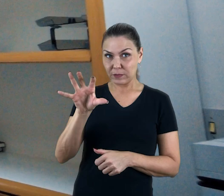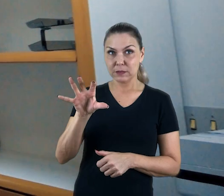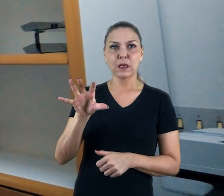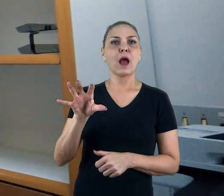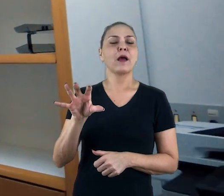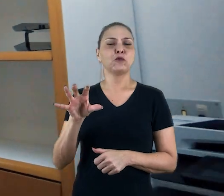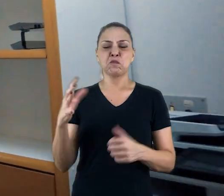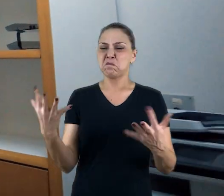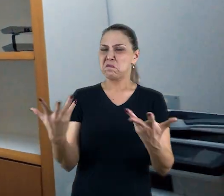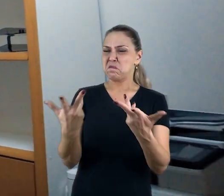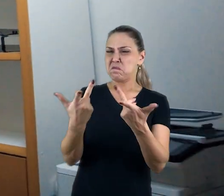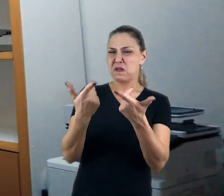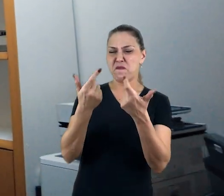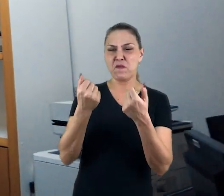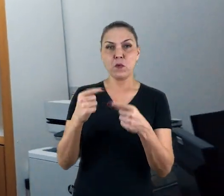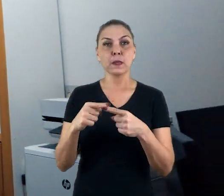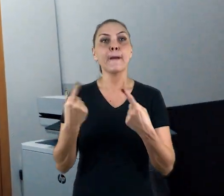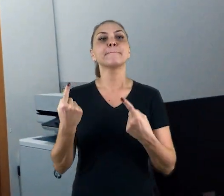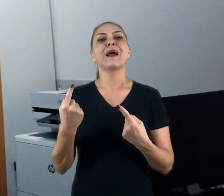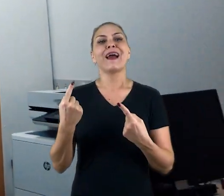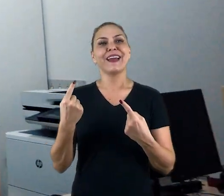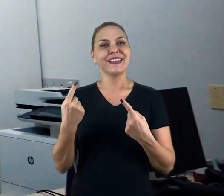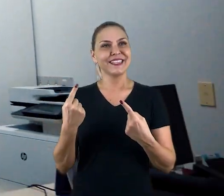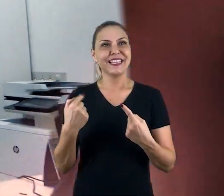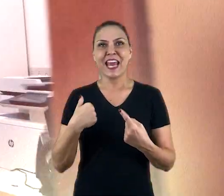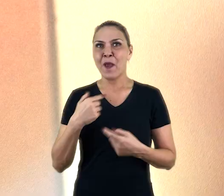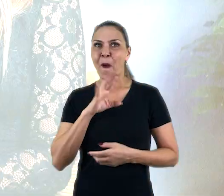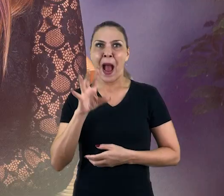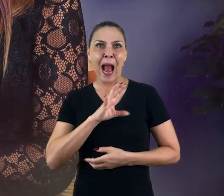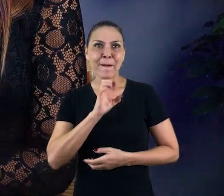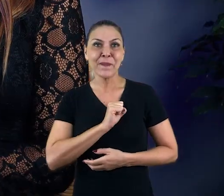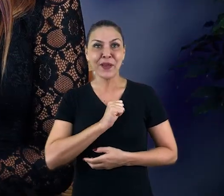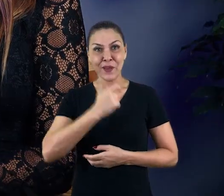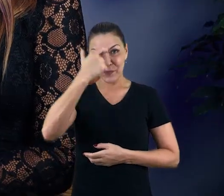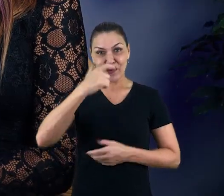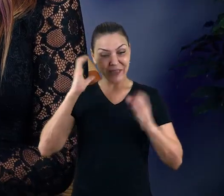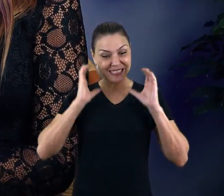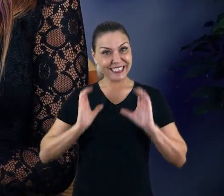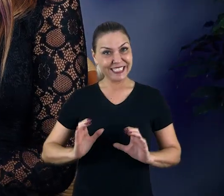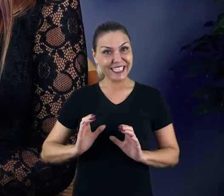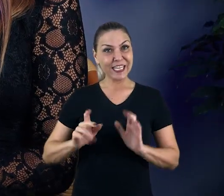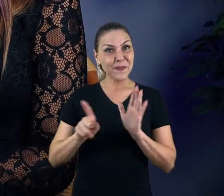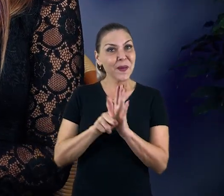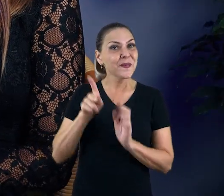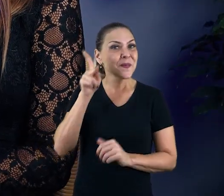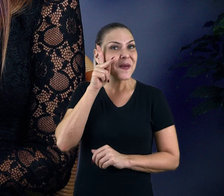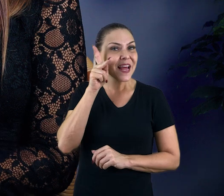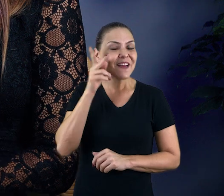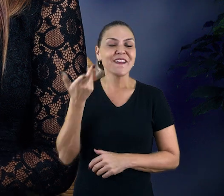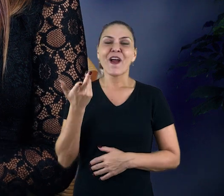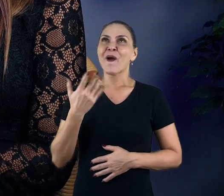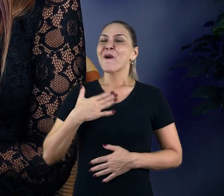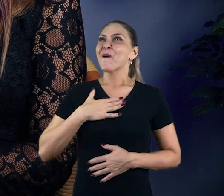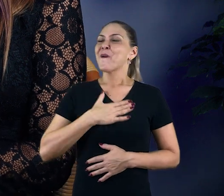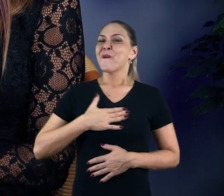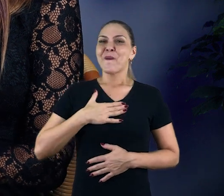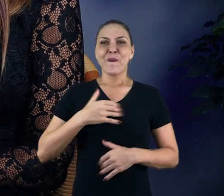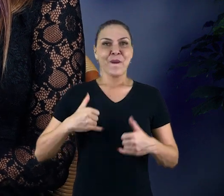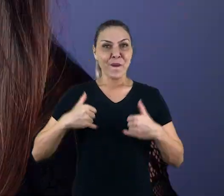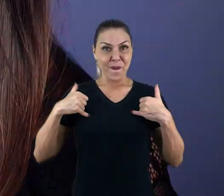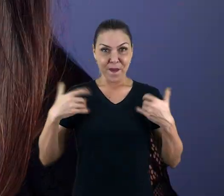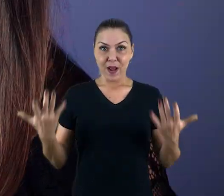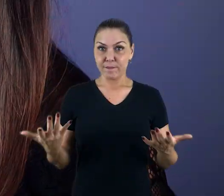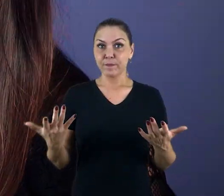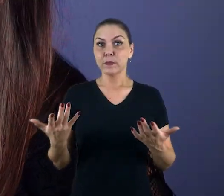um estado perfeito, maravilhoso, realmente é uma paixão. Eu sou cidadã paraibana, recebi esse título, que é uma honra para